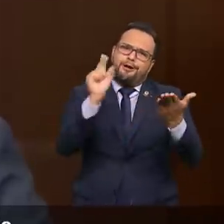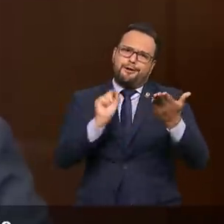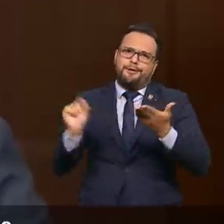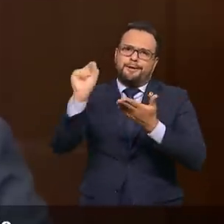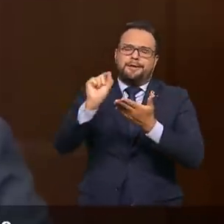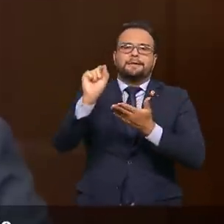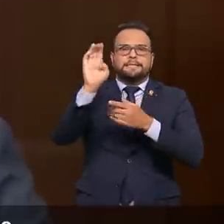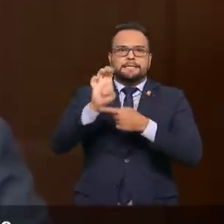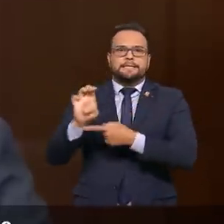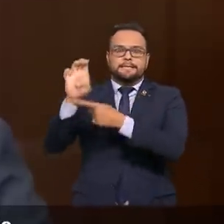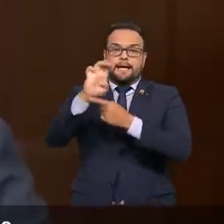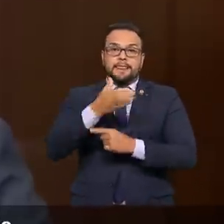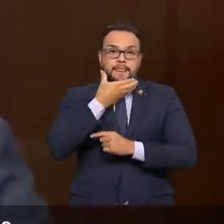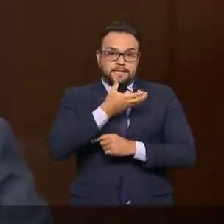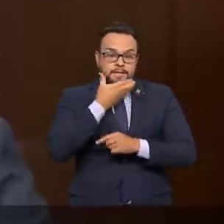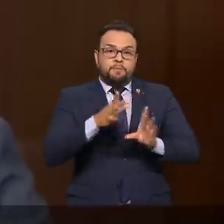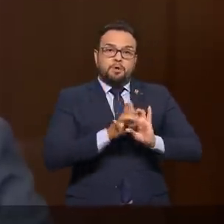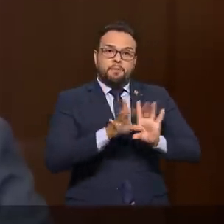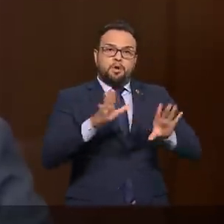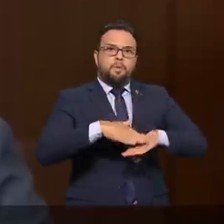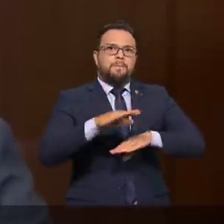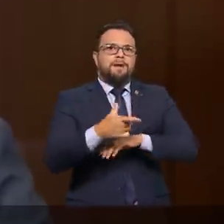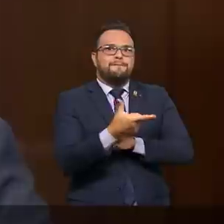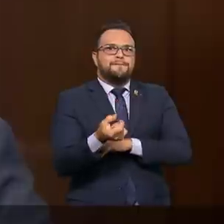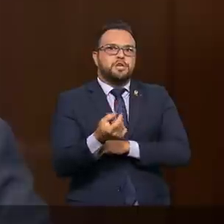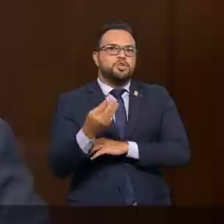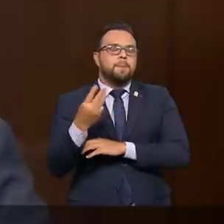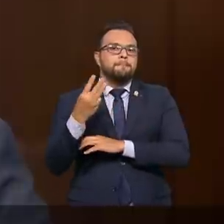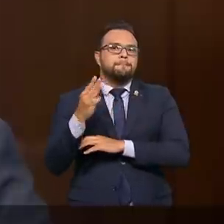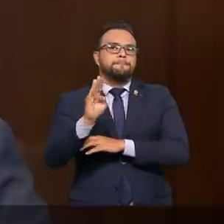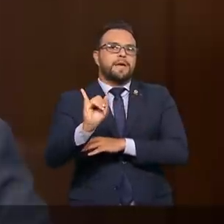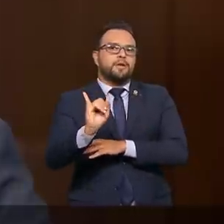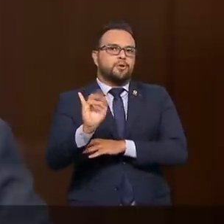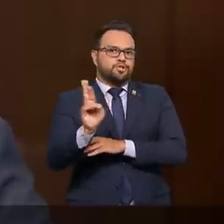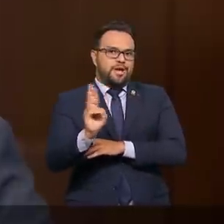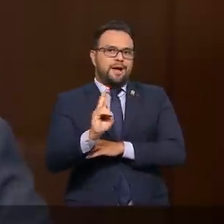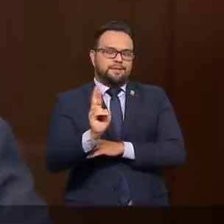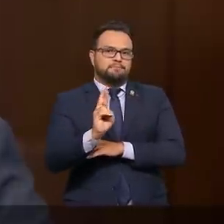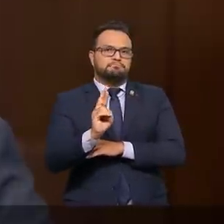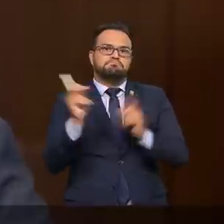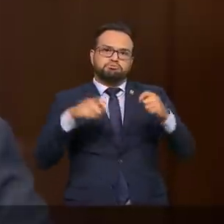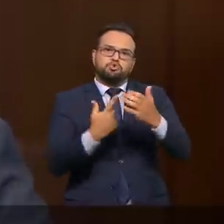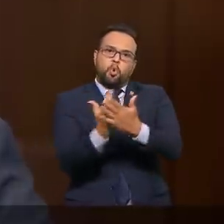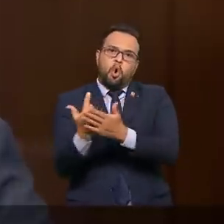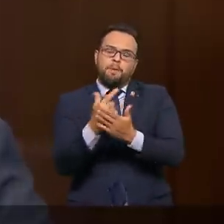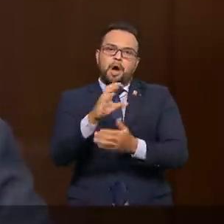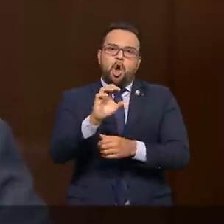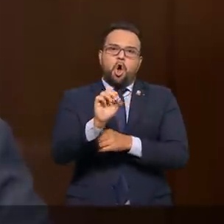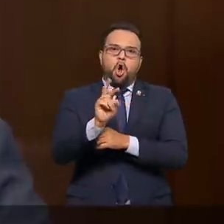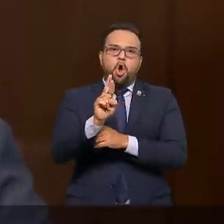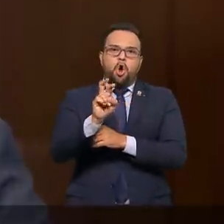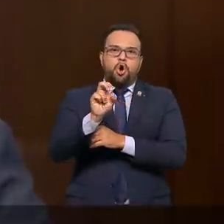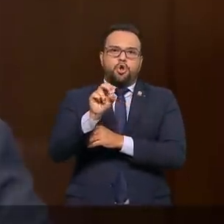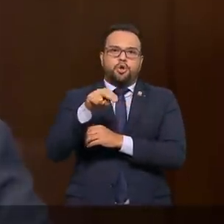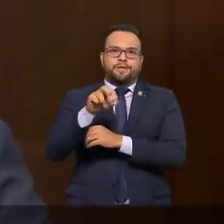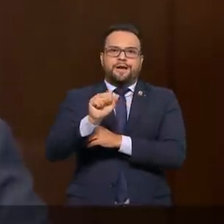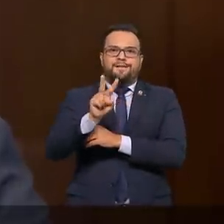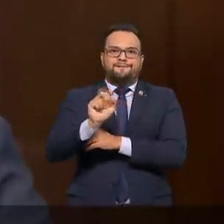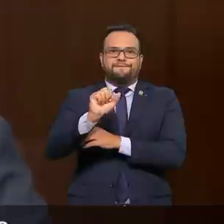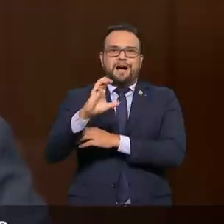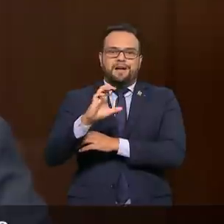liberamos mais 20 bilhões de reais, o que possibilitou a aquisição da Coronavac através do acordo com o Instituto Butantan.